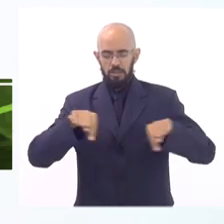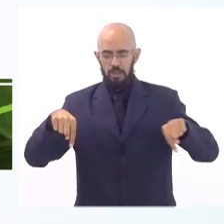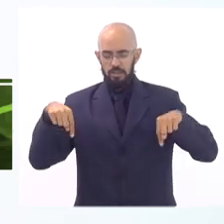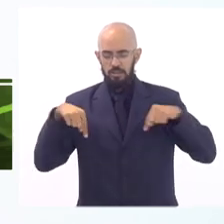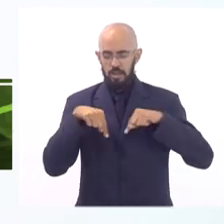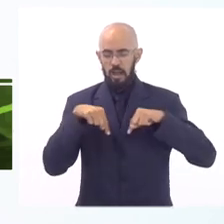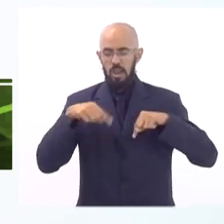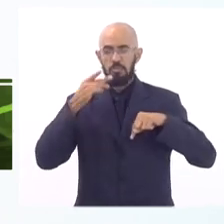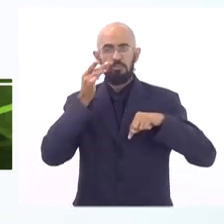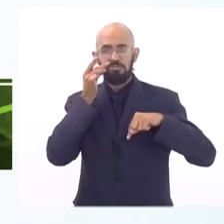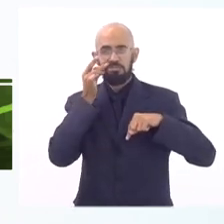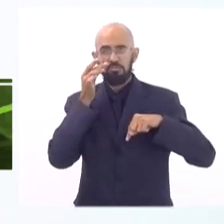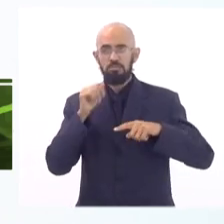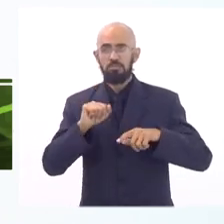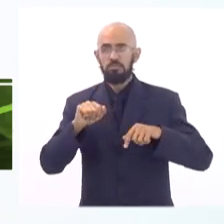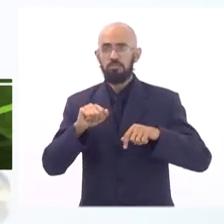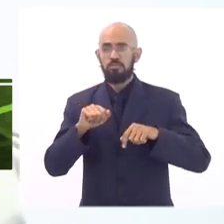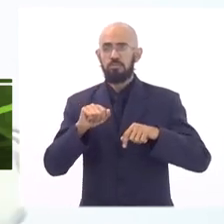e o Robson